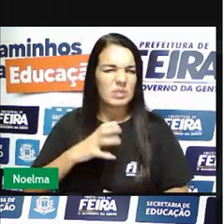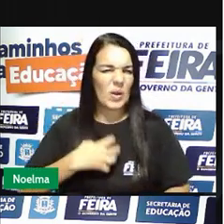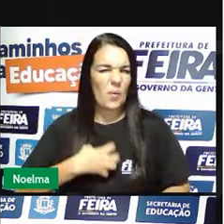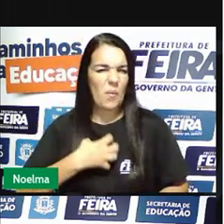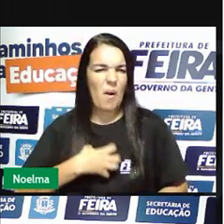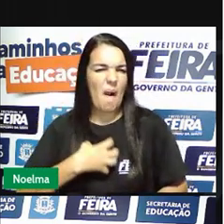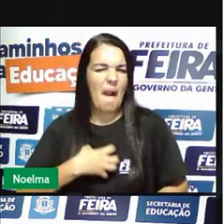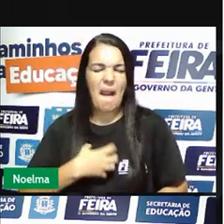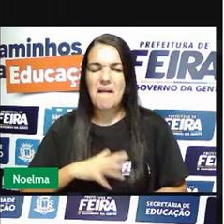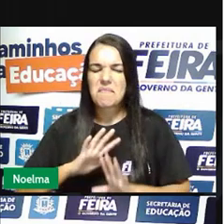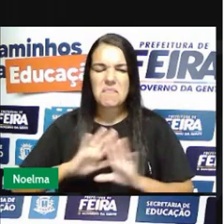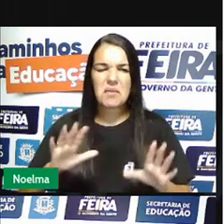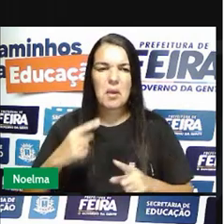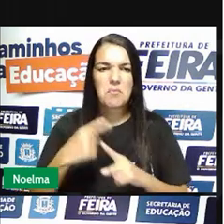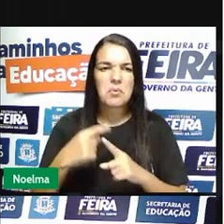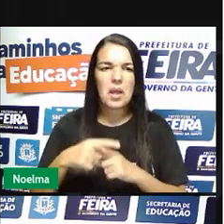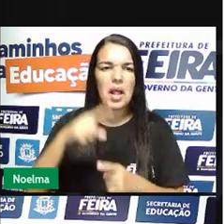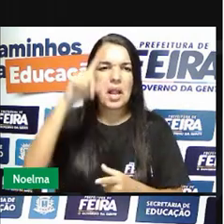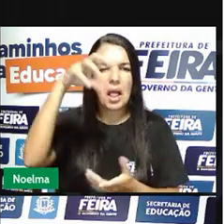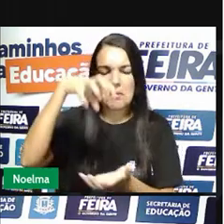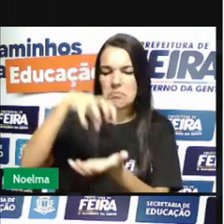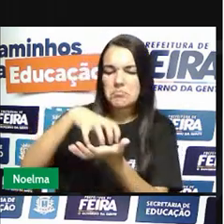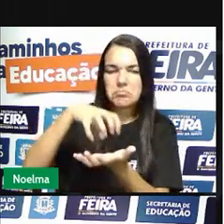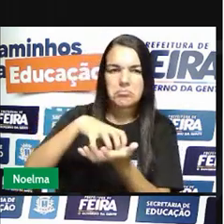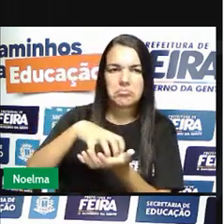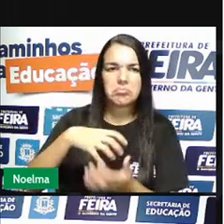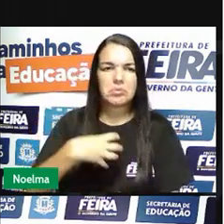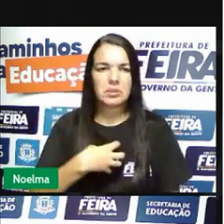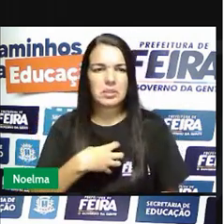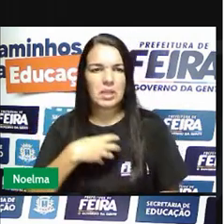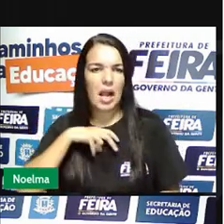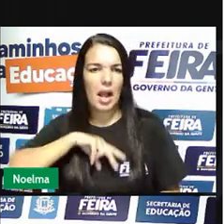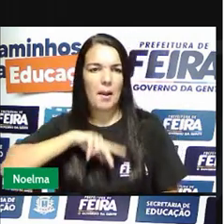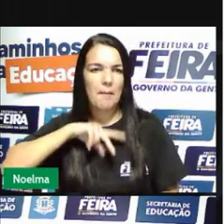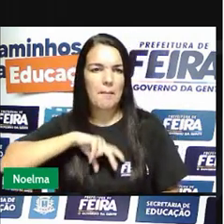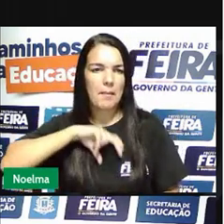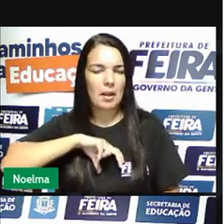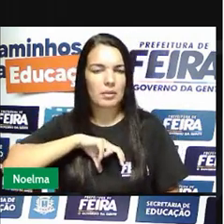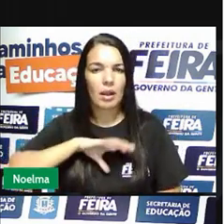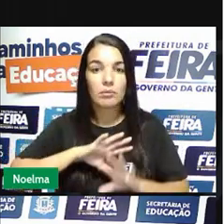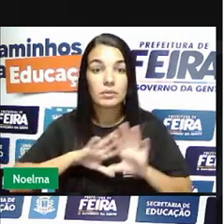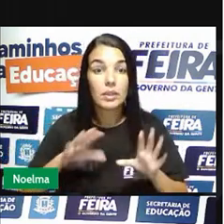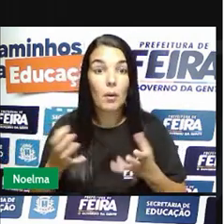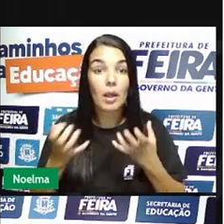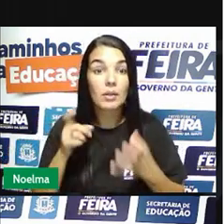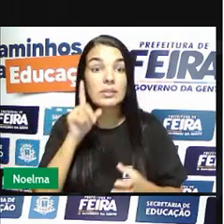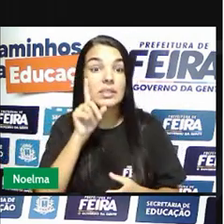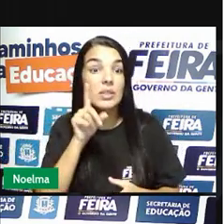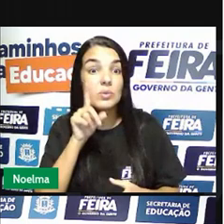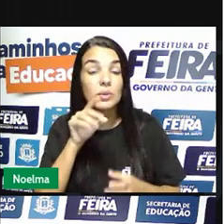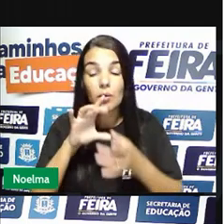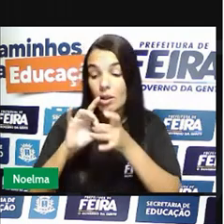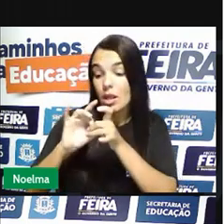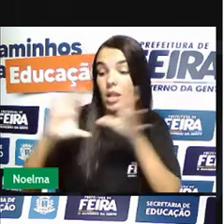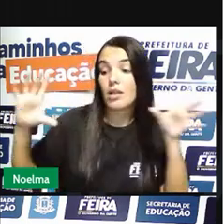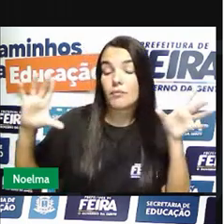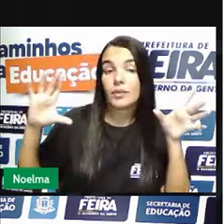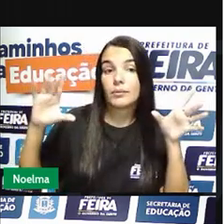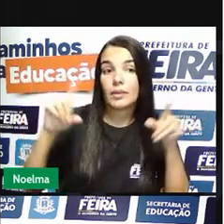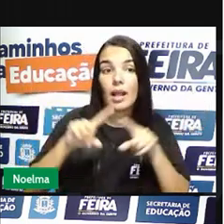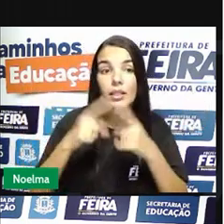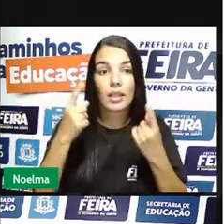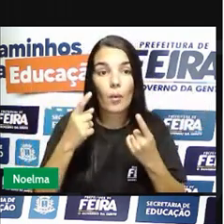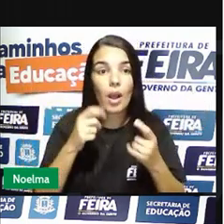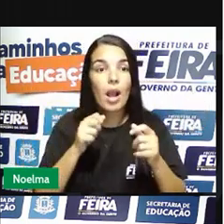de sua metrópole tinham conseguido a independência da Inglaterra, que foi o caso de Estados Unidos. Isso animou a elite